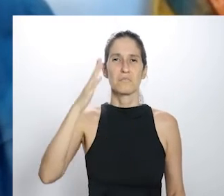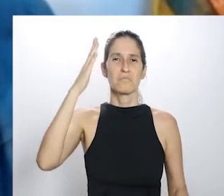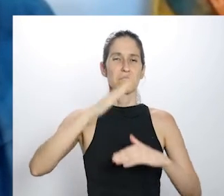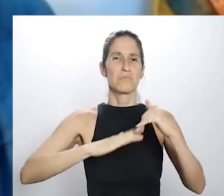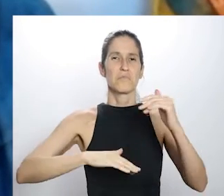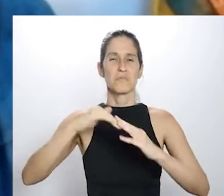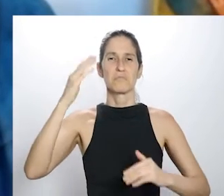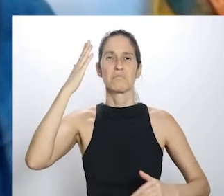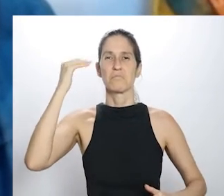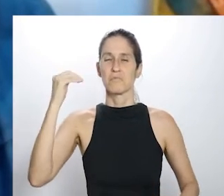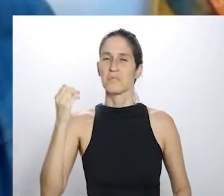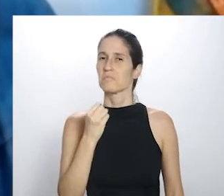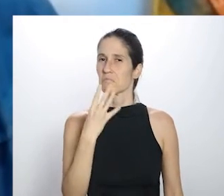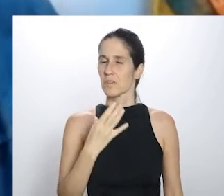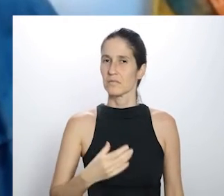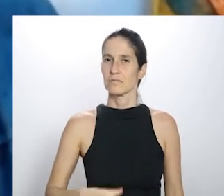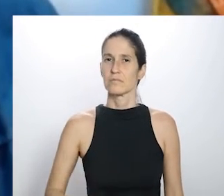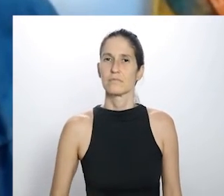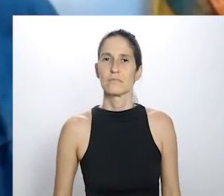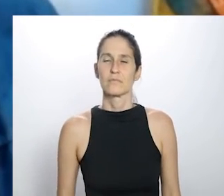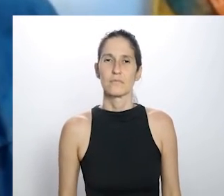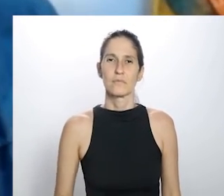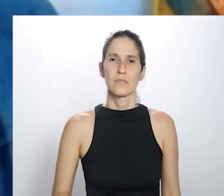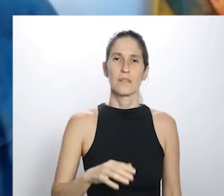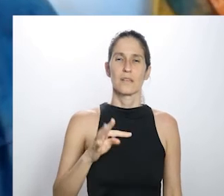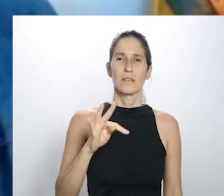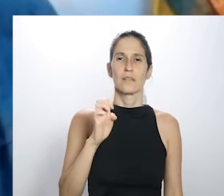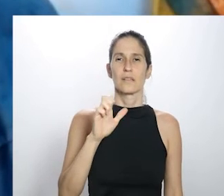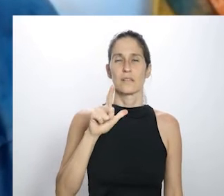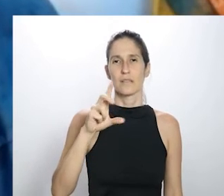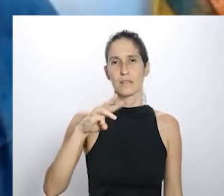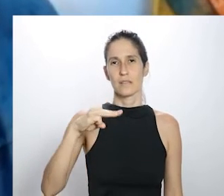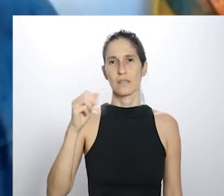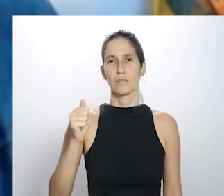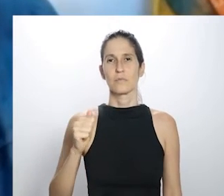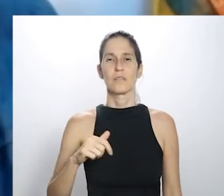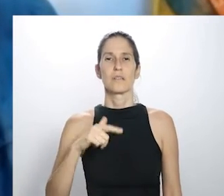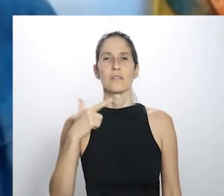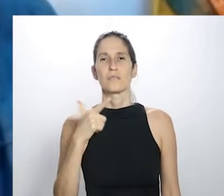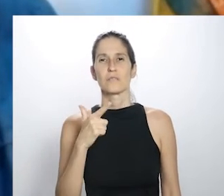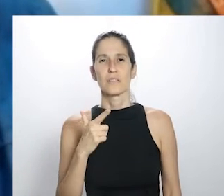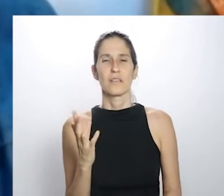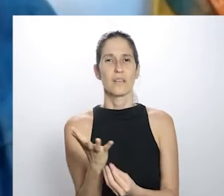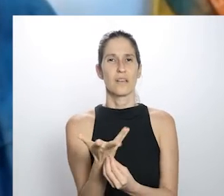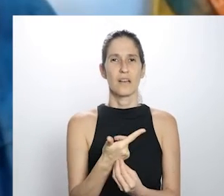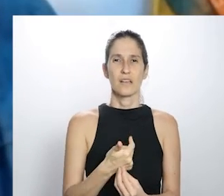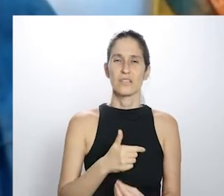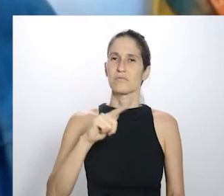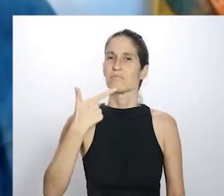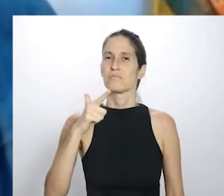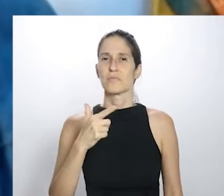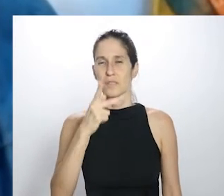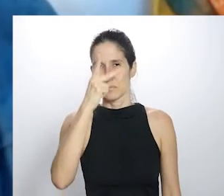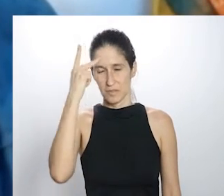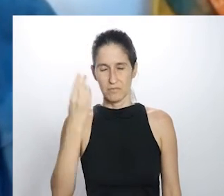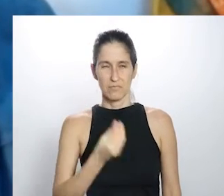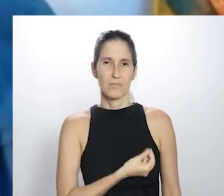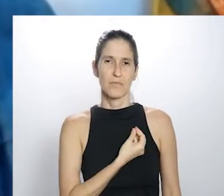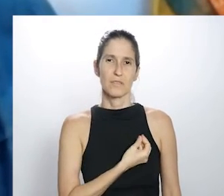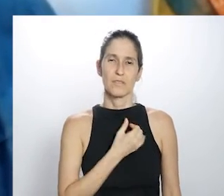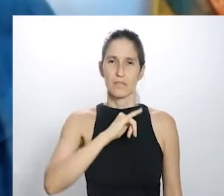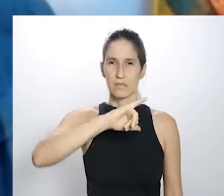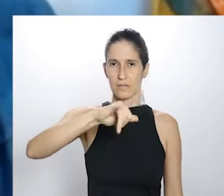hoje. Abraço, meu povo. Telma ainda diz que sem a arte a essência do que é ser humano não existe.